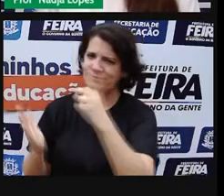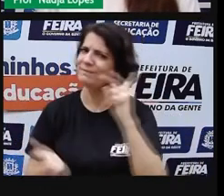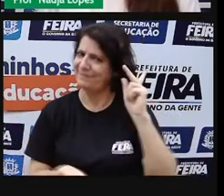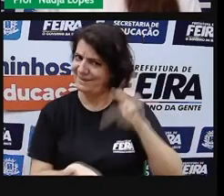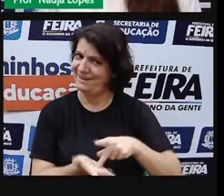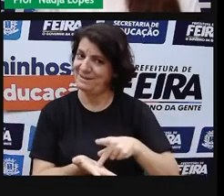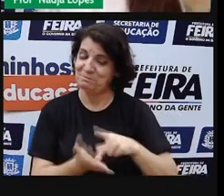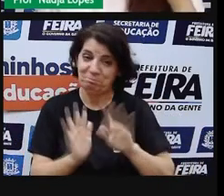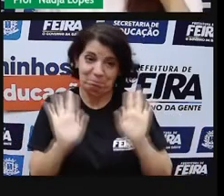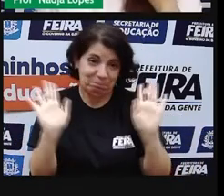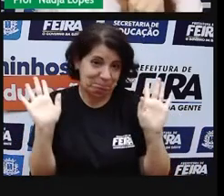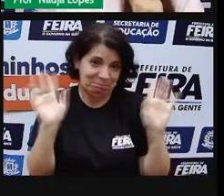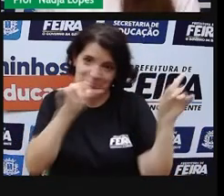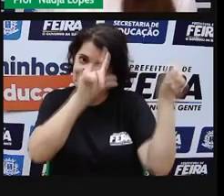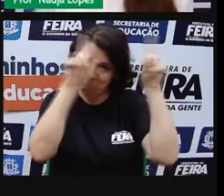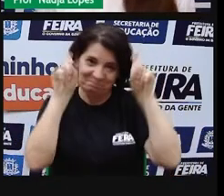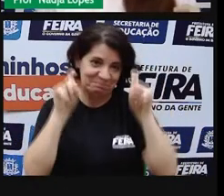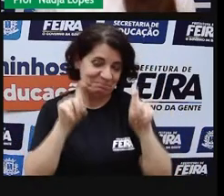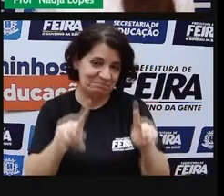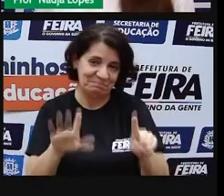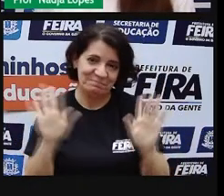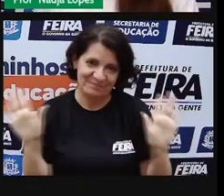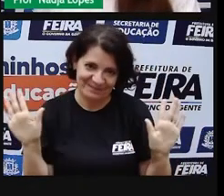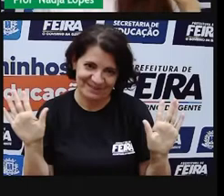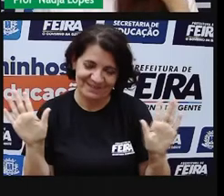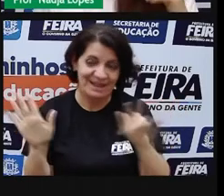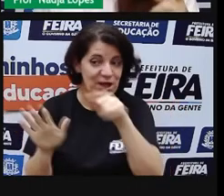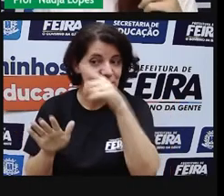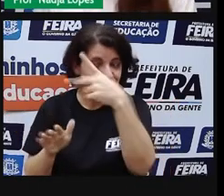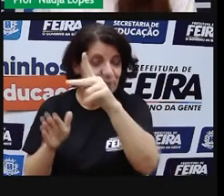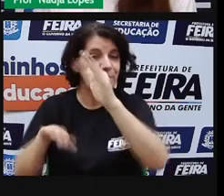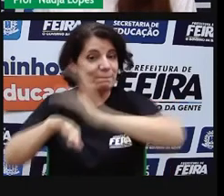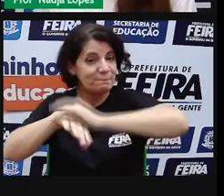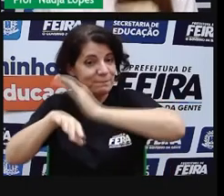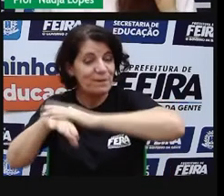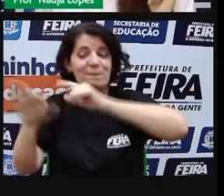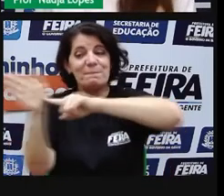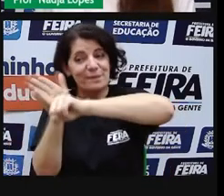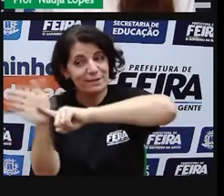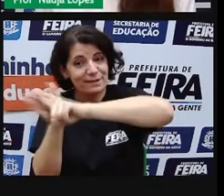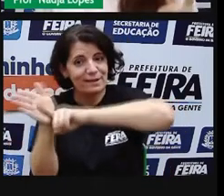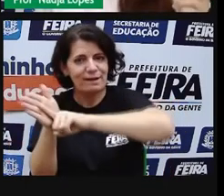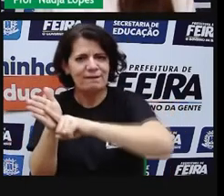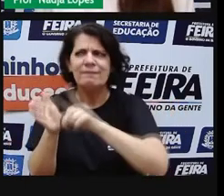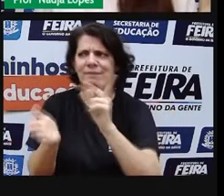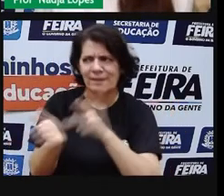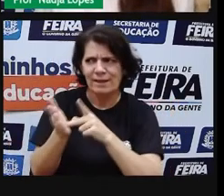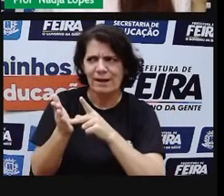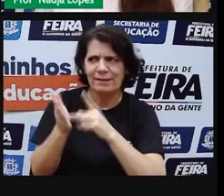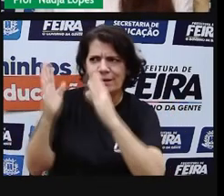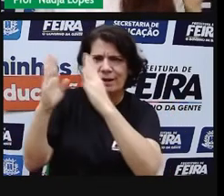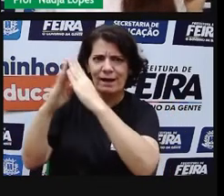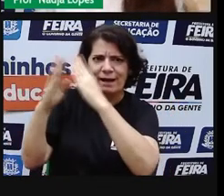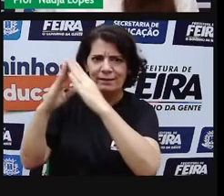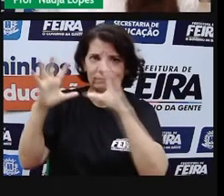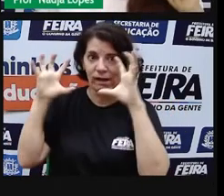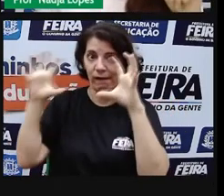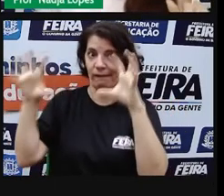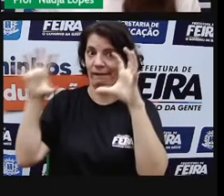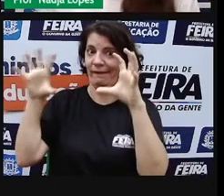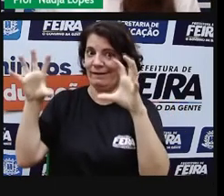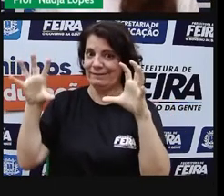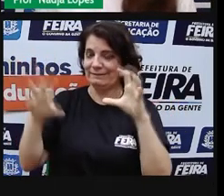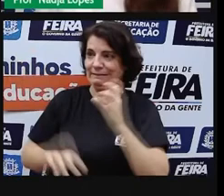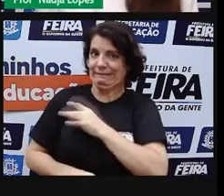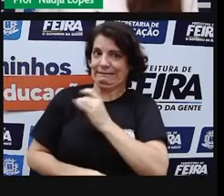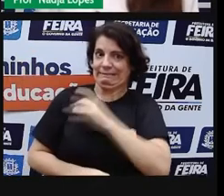Deixo com uma atividade de casa pra vocês pesquisarem, descobrirem se essa história de assombração é